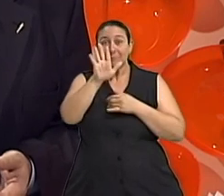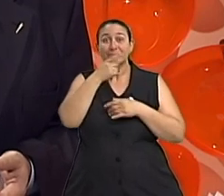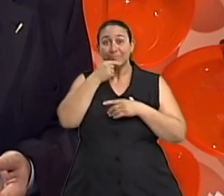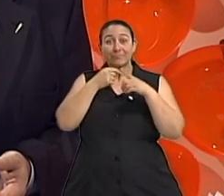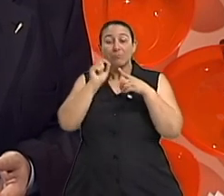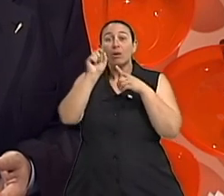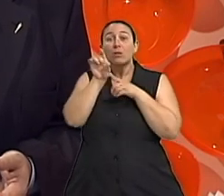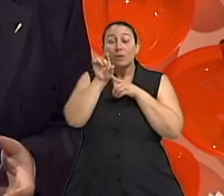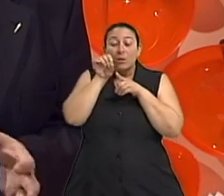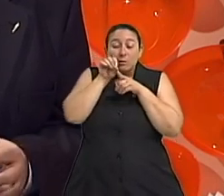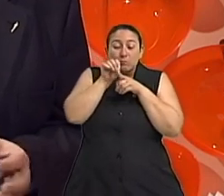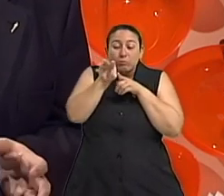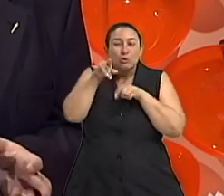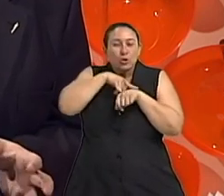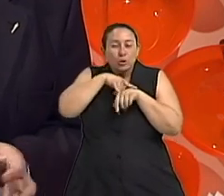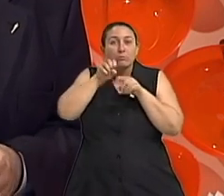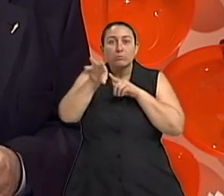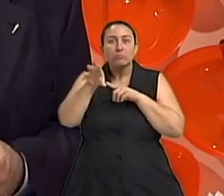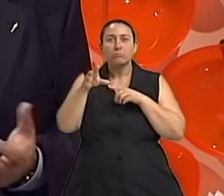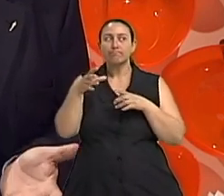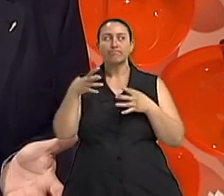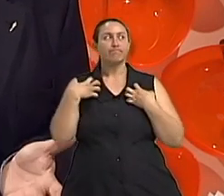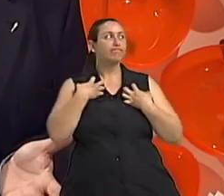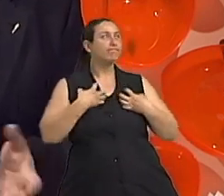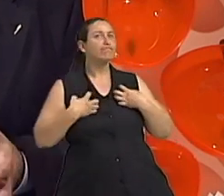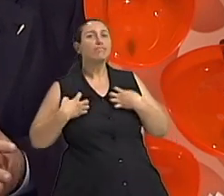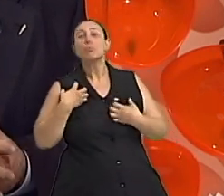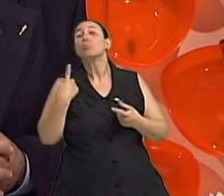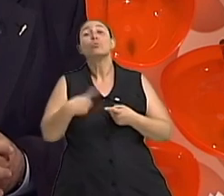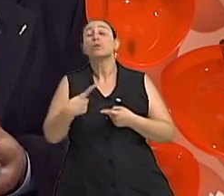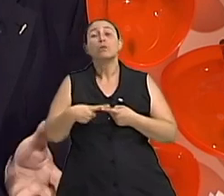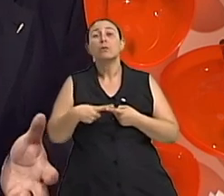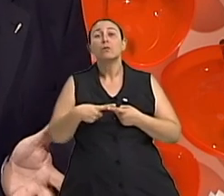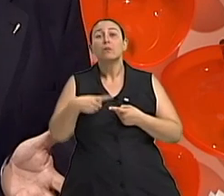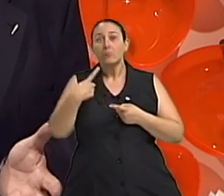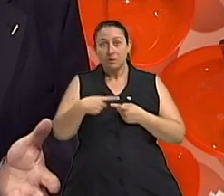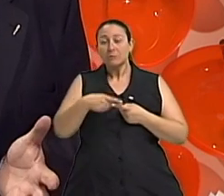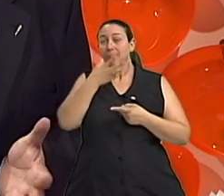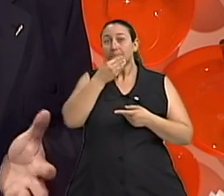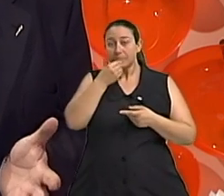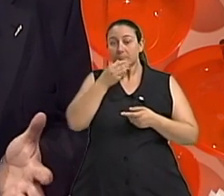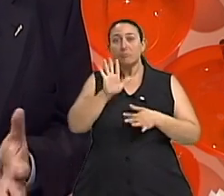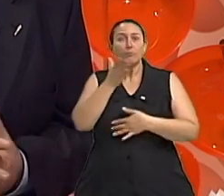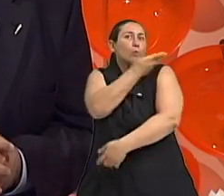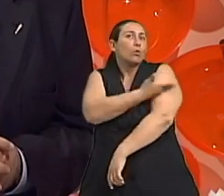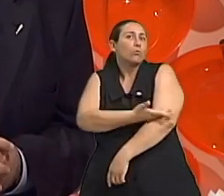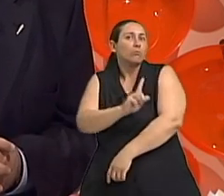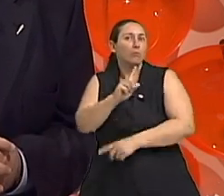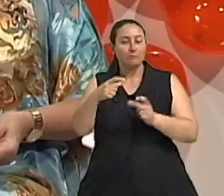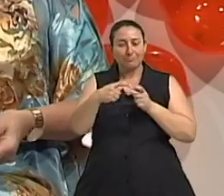urina ele para isso para ele é um drama muito grande porque o homem não está habituado a usar